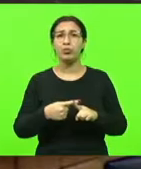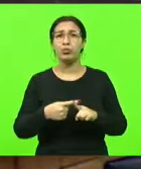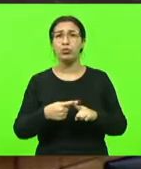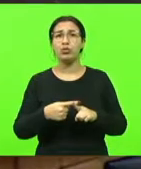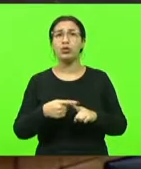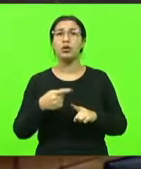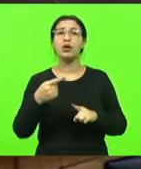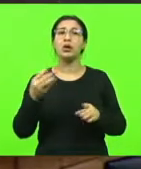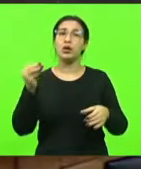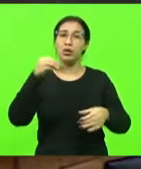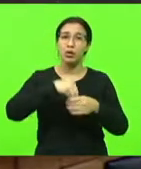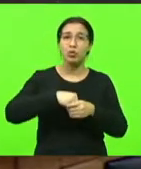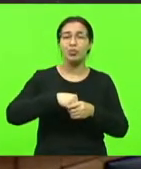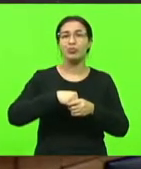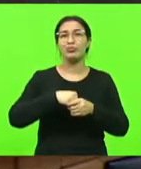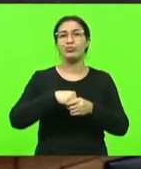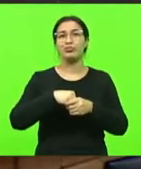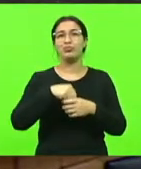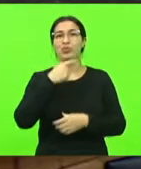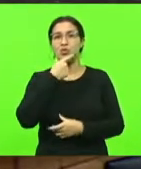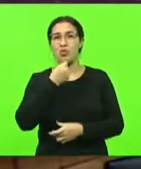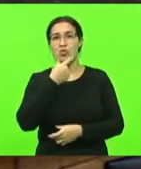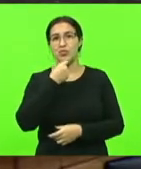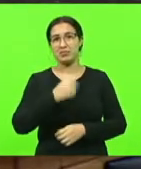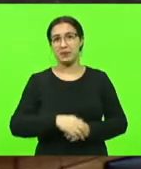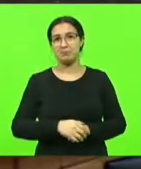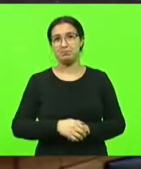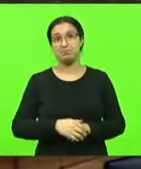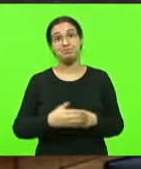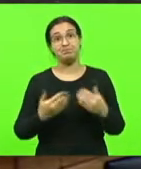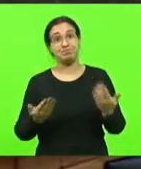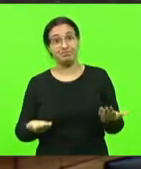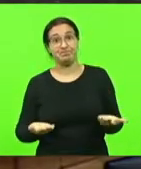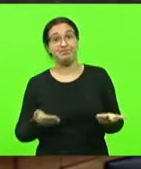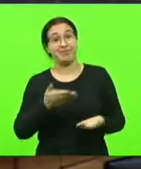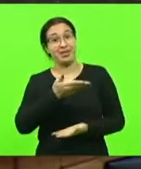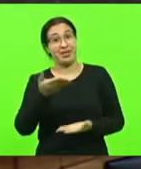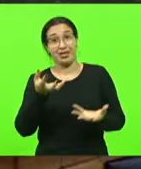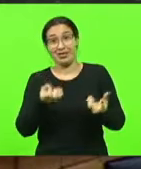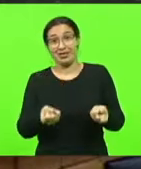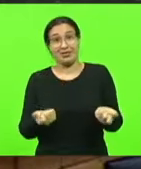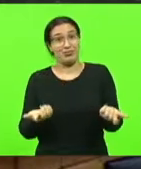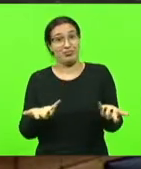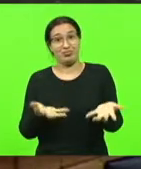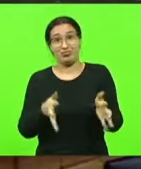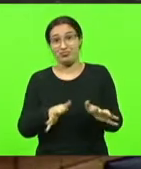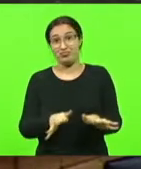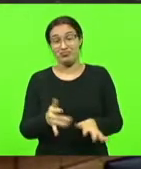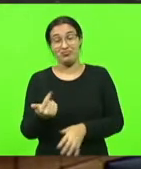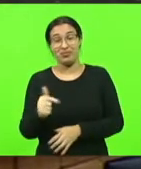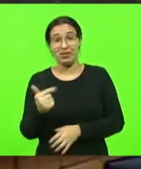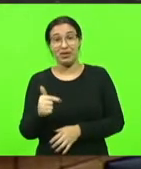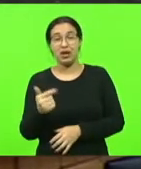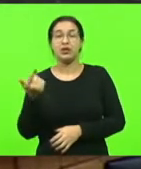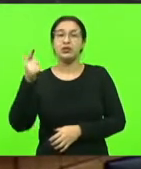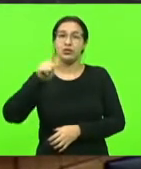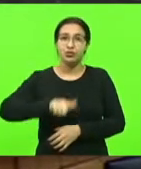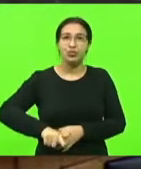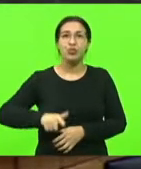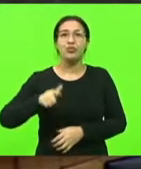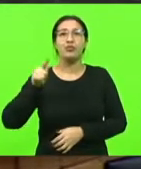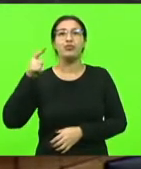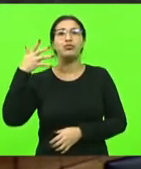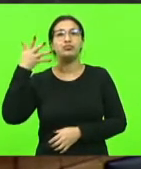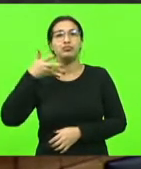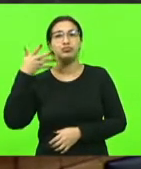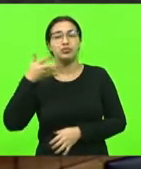Miller. A minha emenda, obviamente, foi rejeitada na Comissão de Educação, mas eu volto a falar sobre esse assunto aqui. Tenho quase certeza